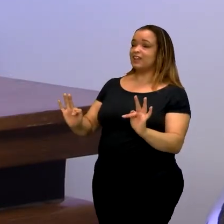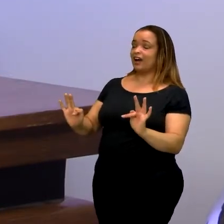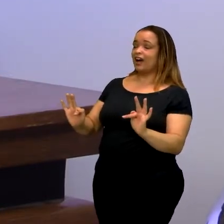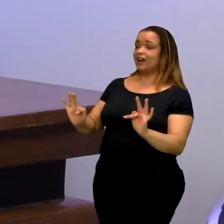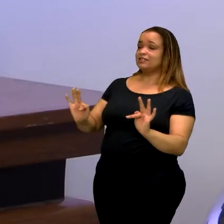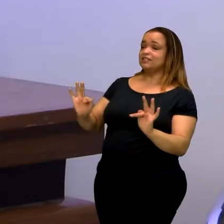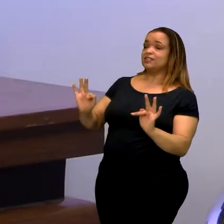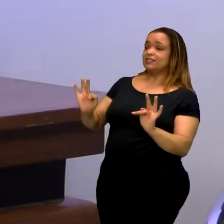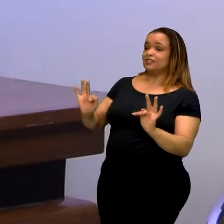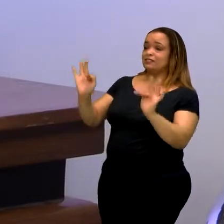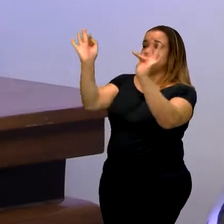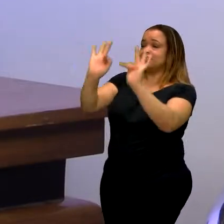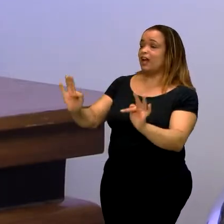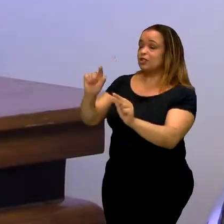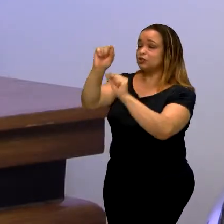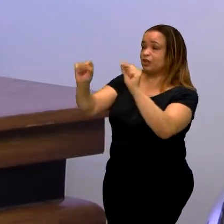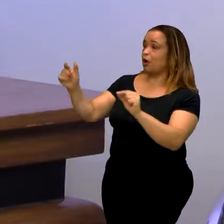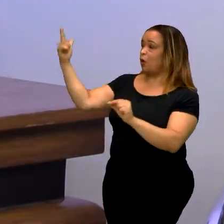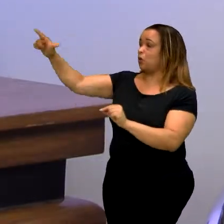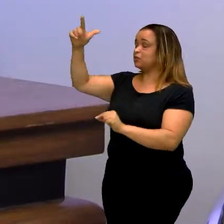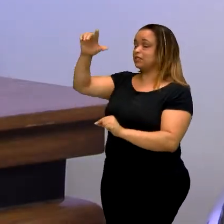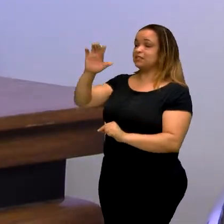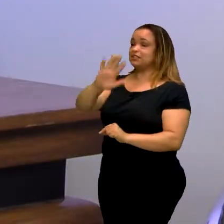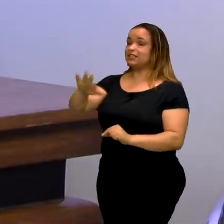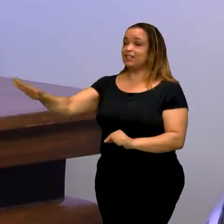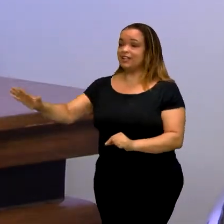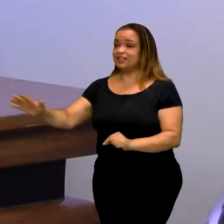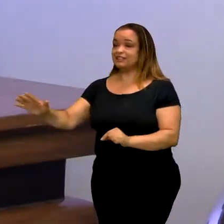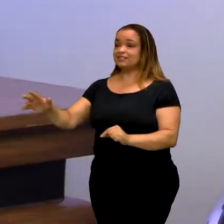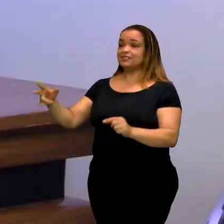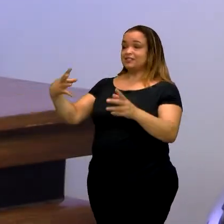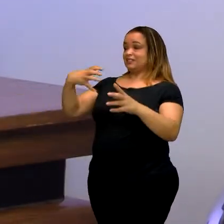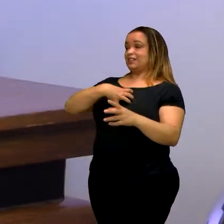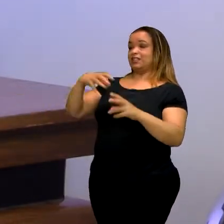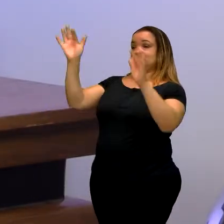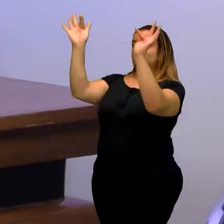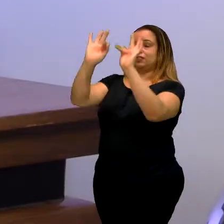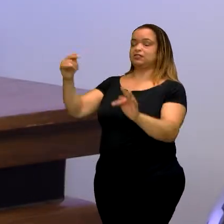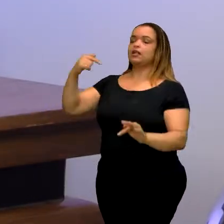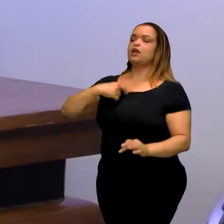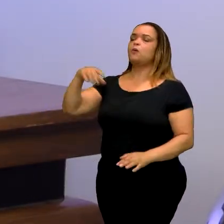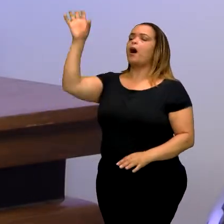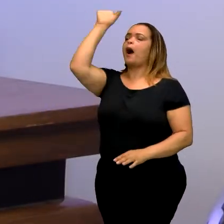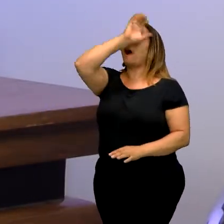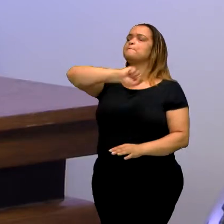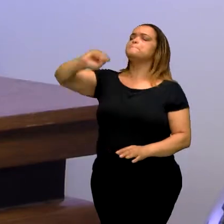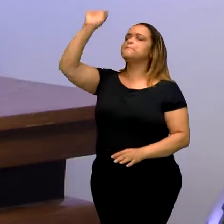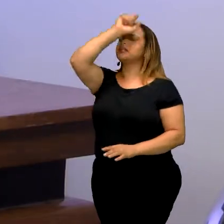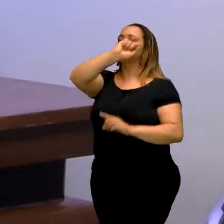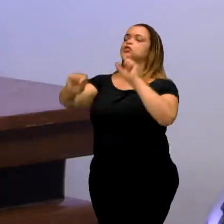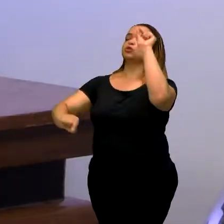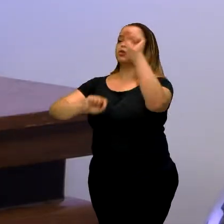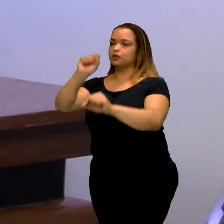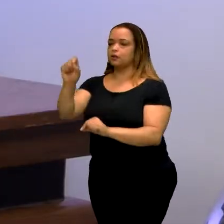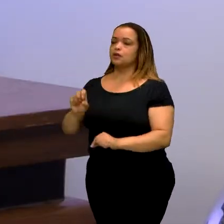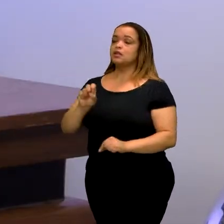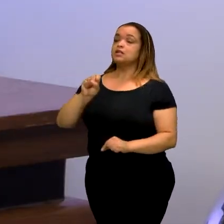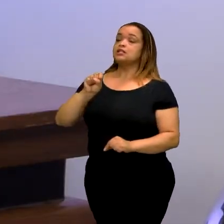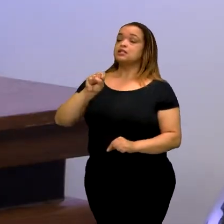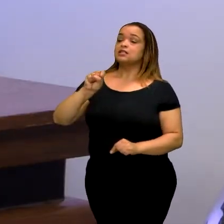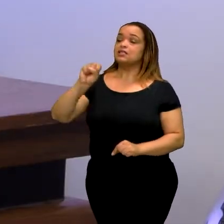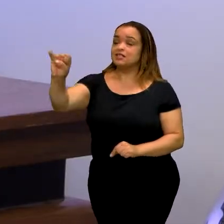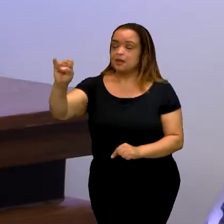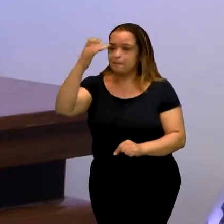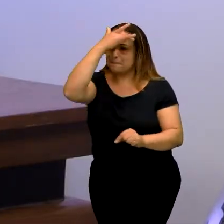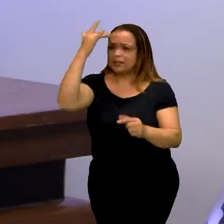na escola. Eu aceitei isso, gente. Então, eu aprendi. Olha, pessoas que